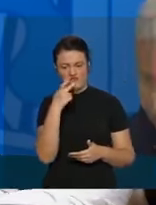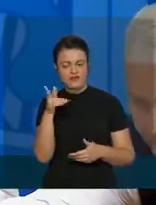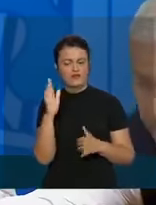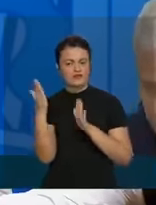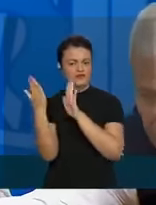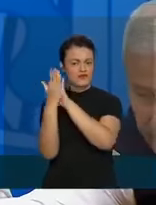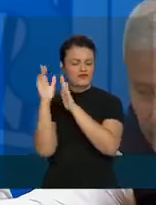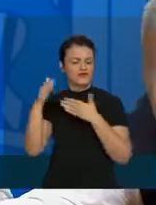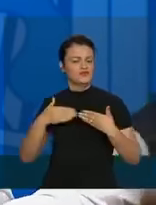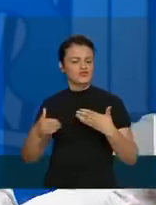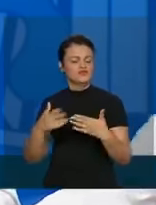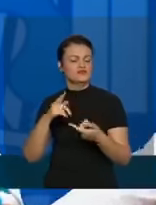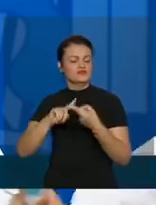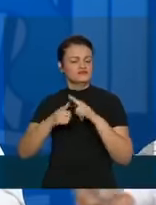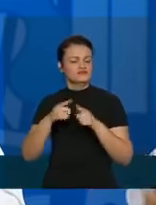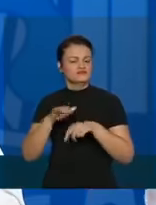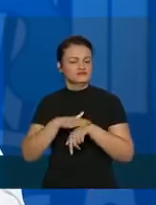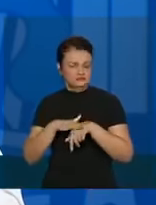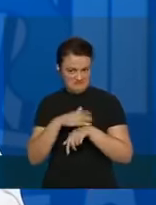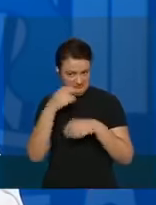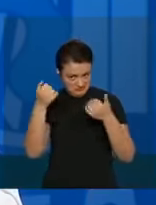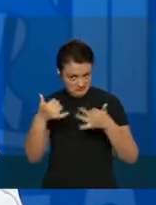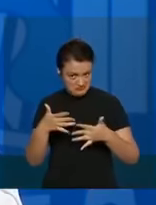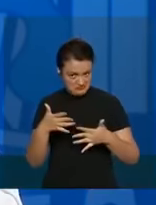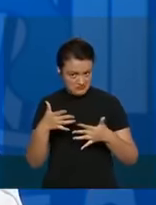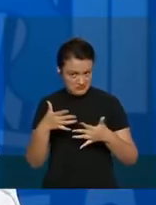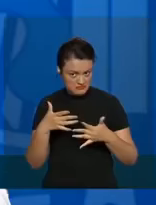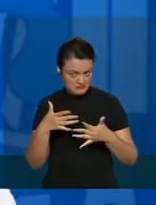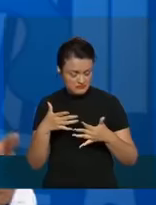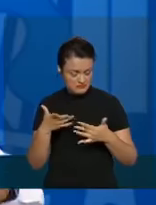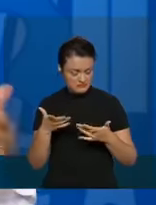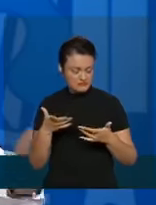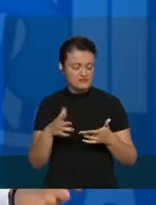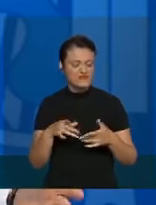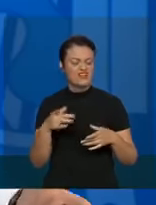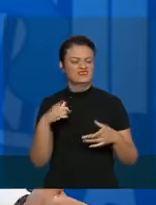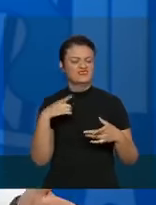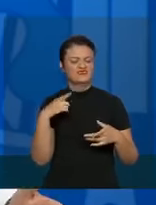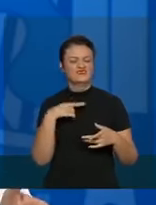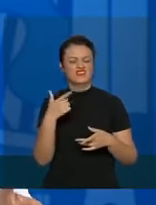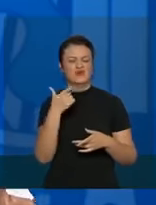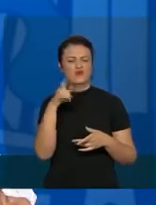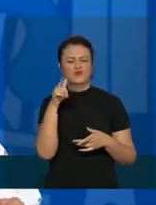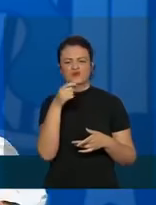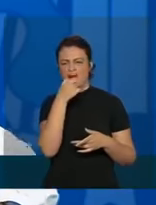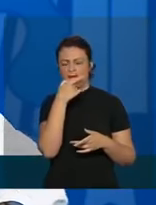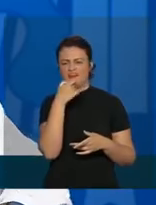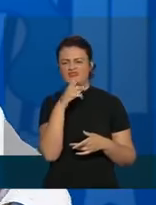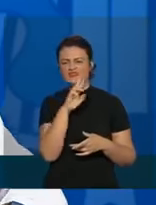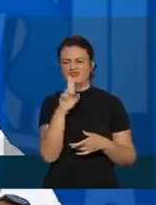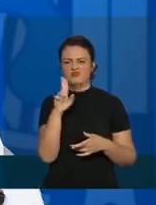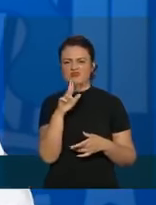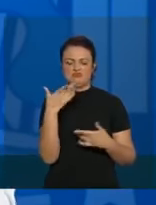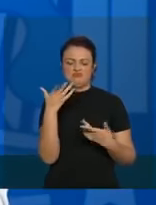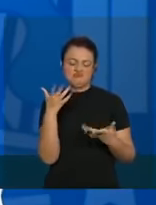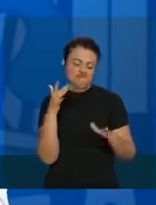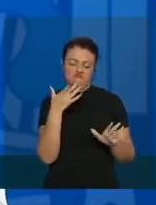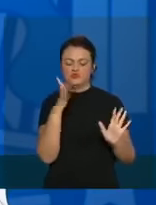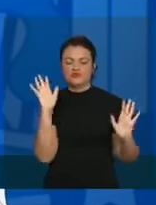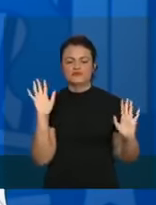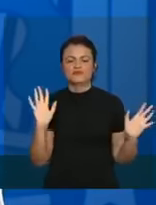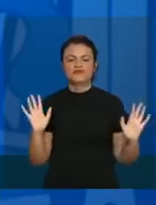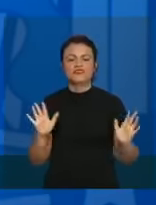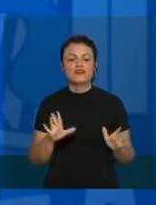a gente fizesse... Ele falou? Não, tem um anti-eumíntico, né? Não sei o nome, só sei o nome comercial, não vou falar.